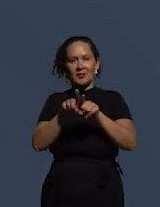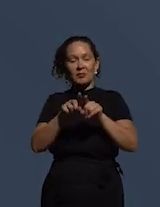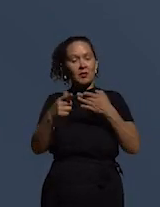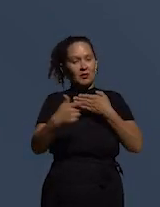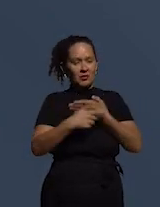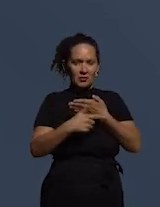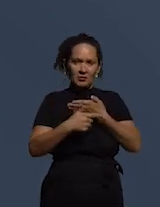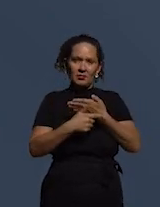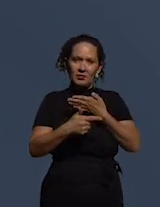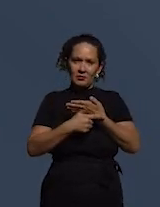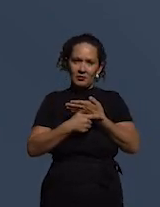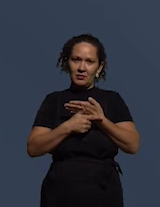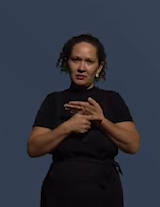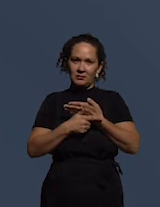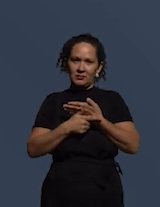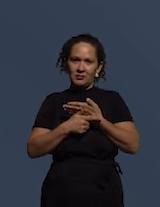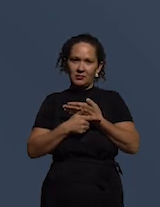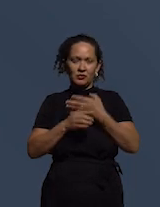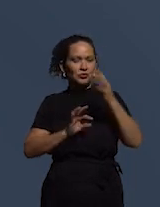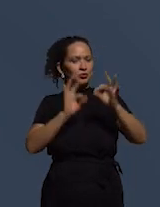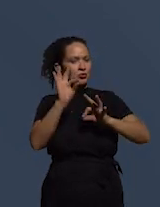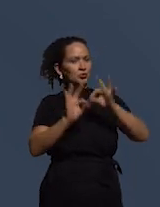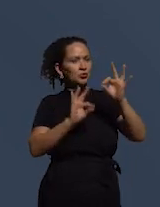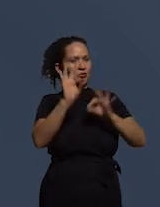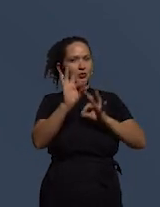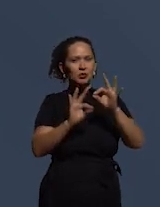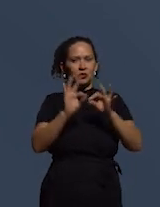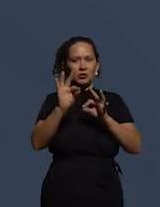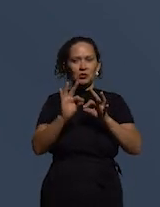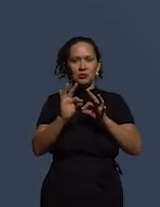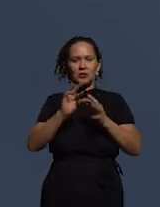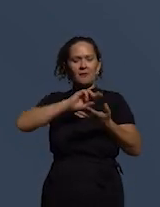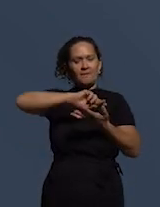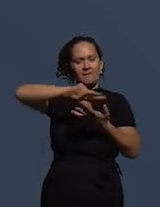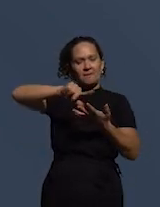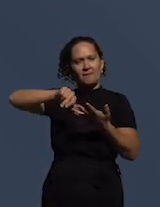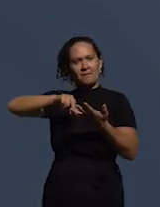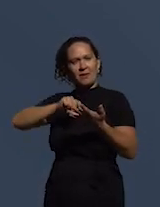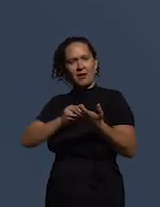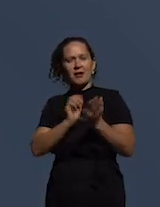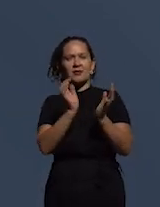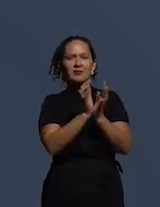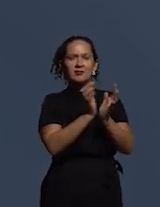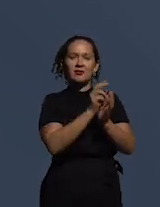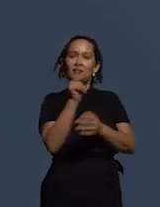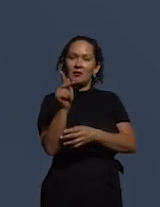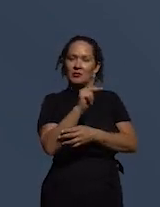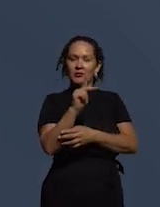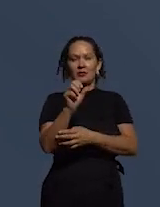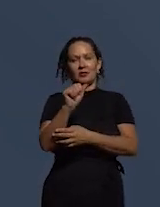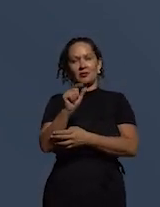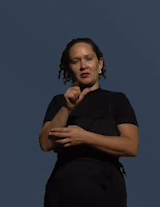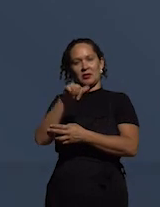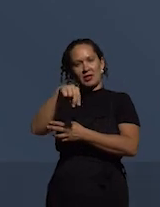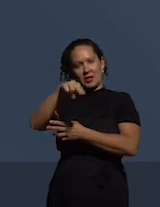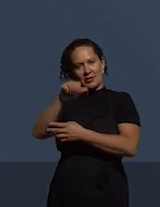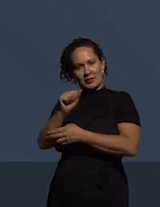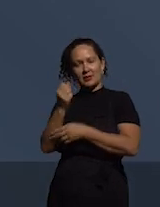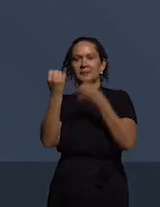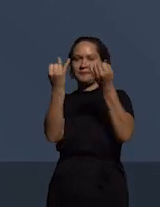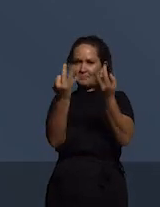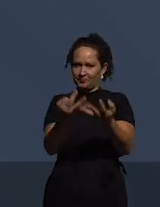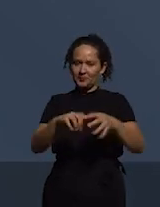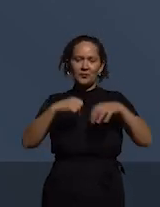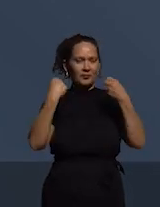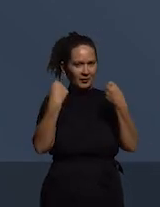articulação entre diversas organizações a professora Alina ressalta muito a questão de que é